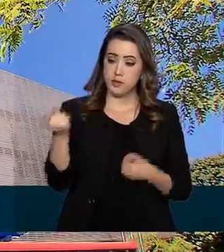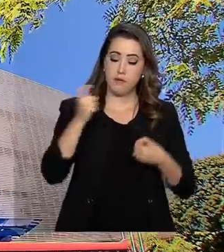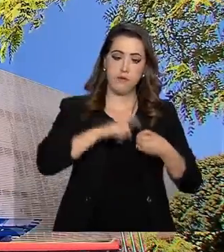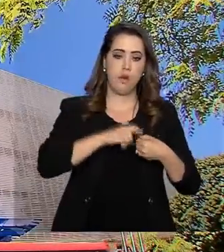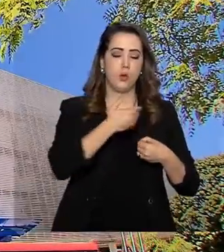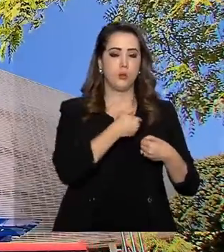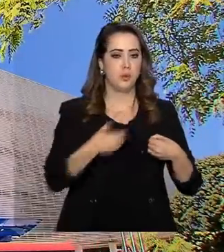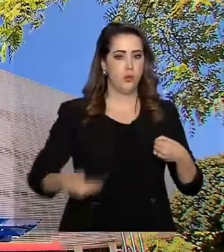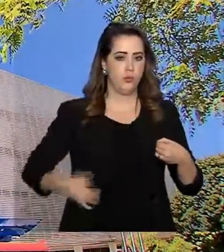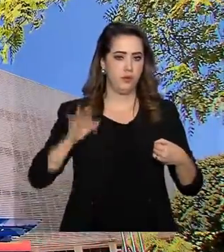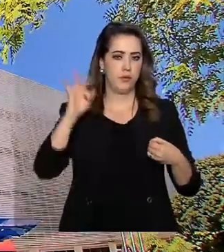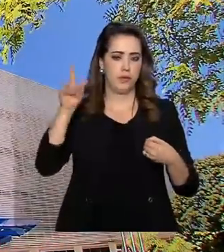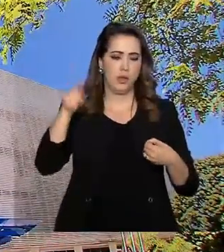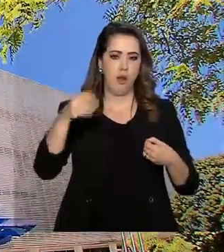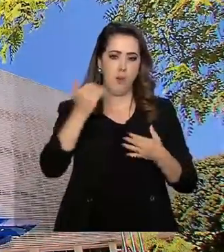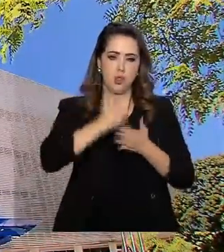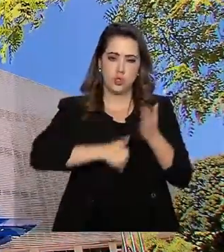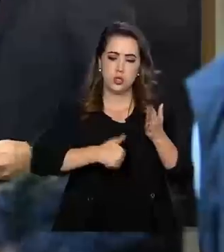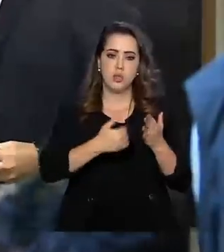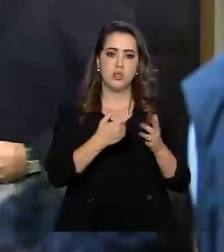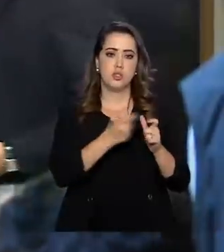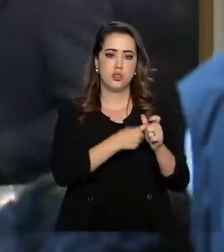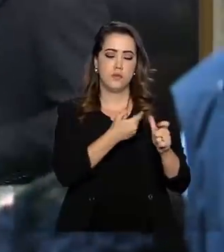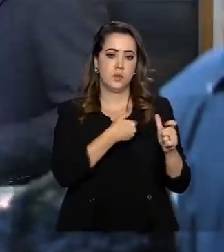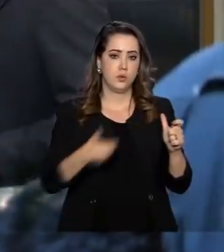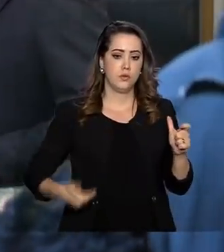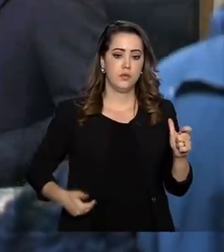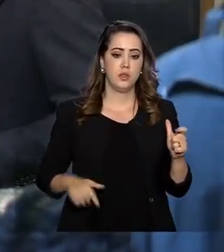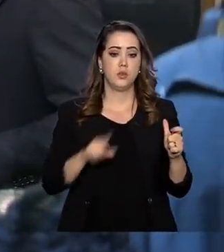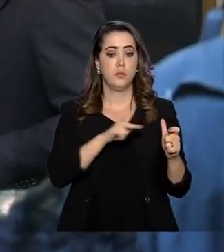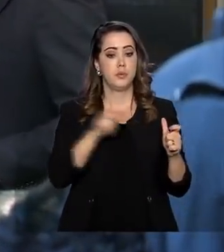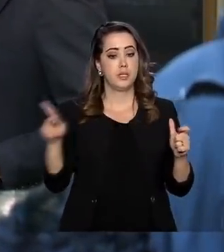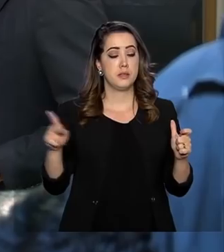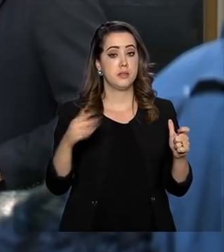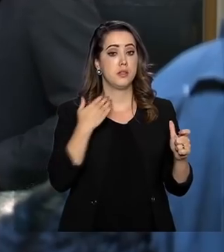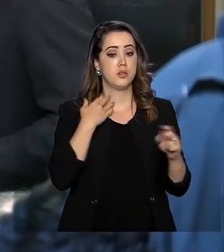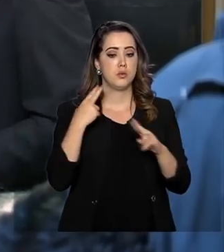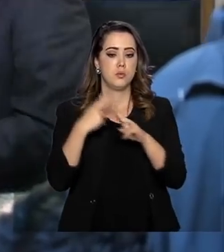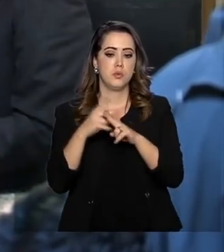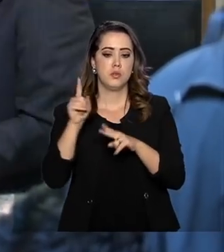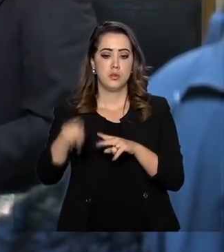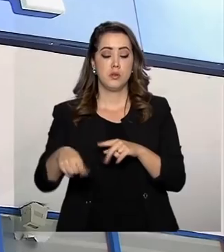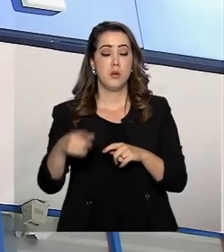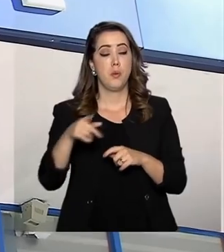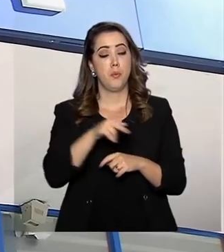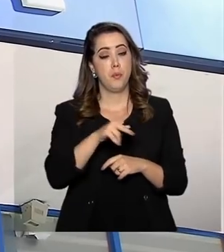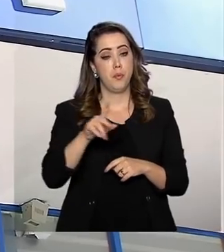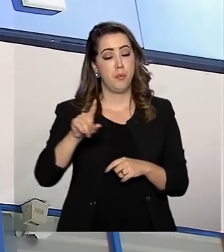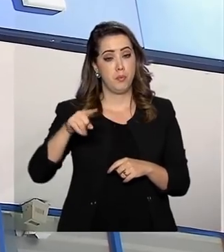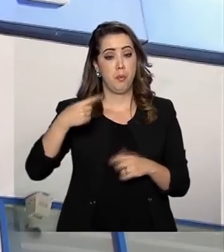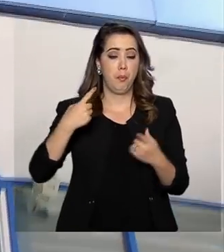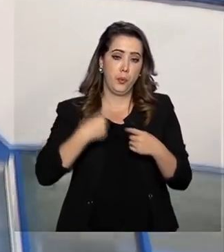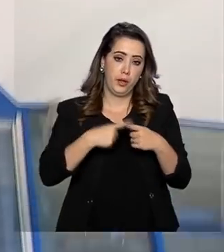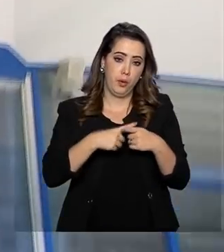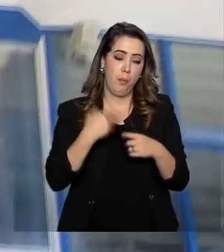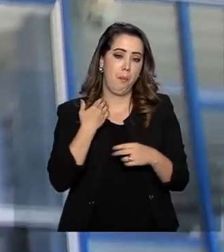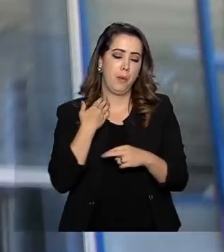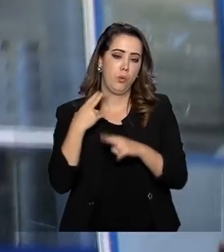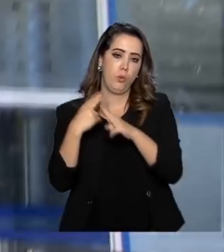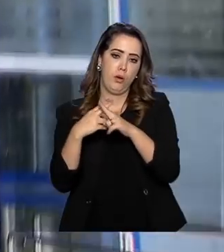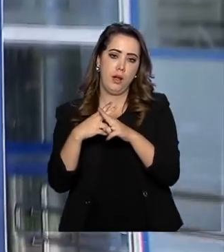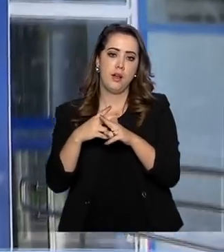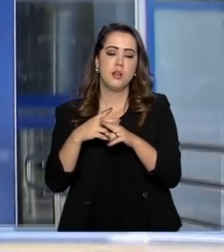ser usados para o abatimento da dívida pública. Segundo o presidente da instituição, essa determinação é para que a Caixa